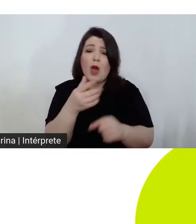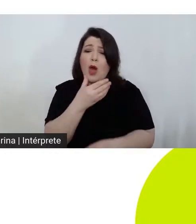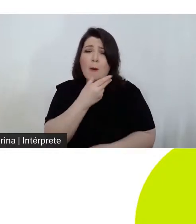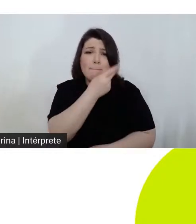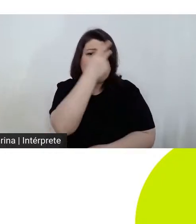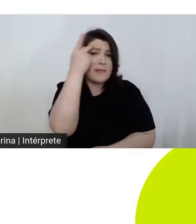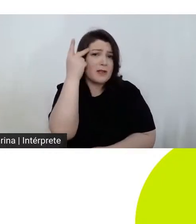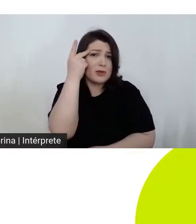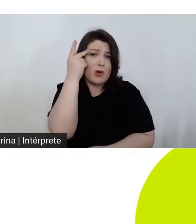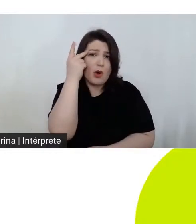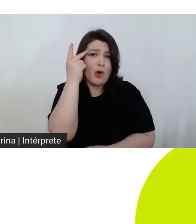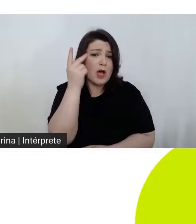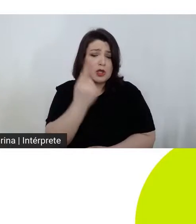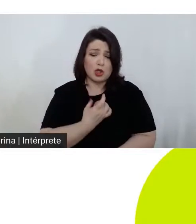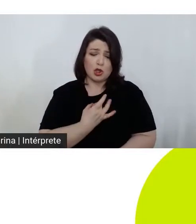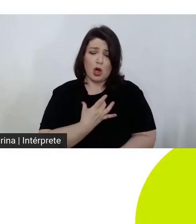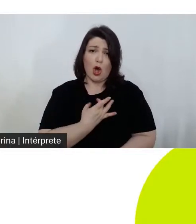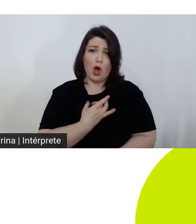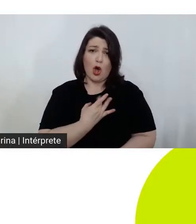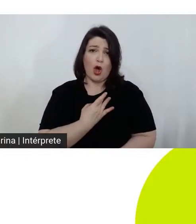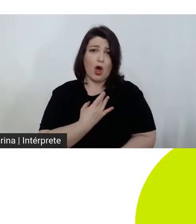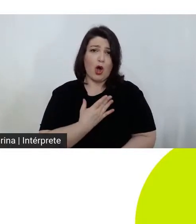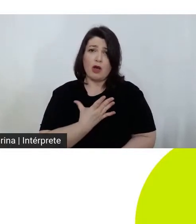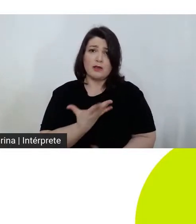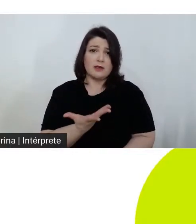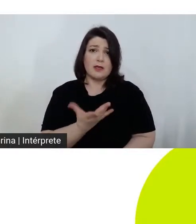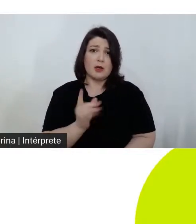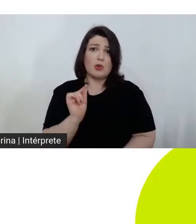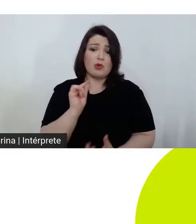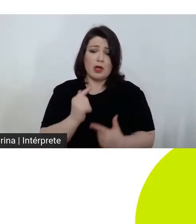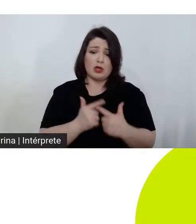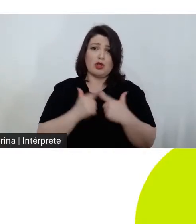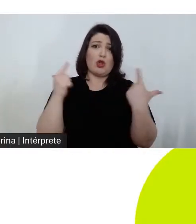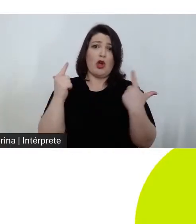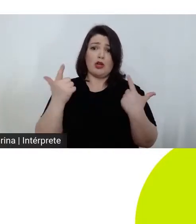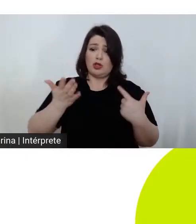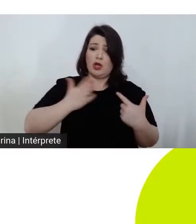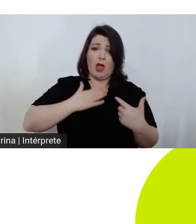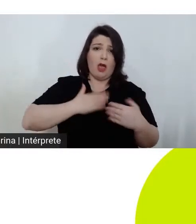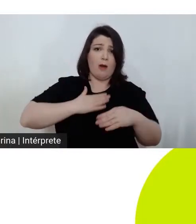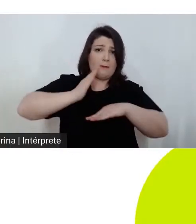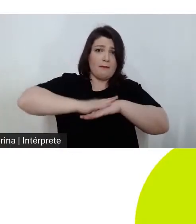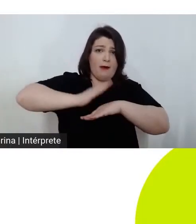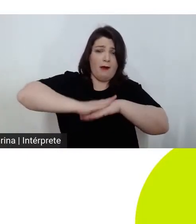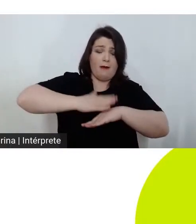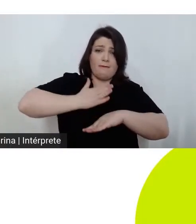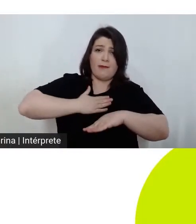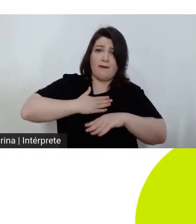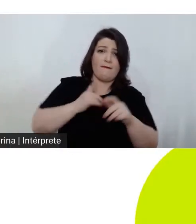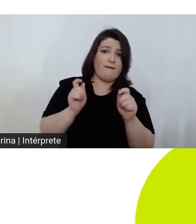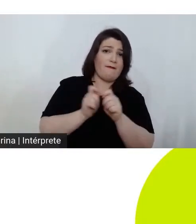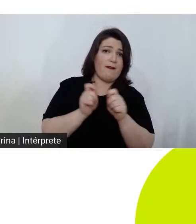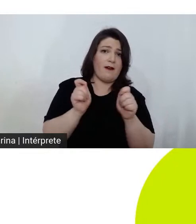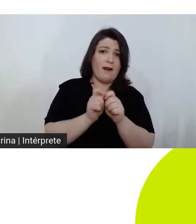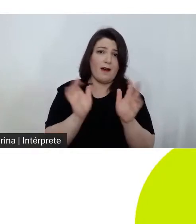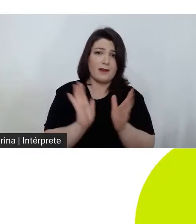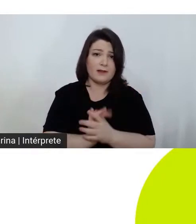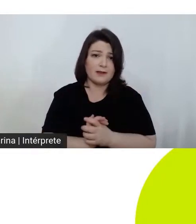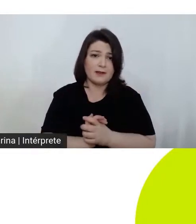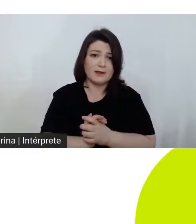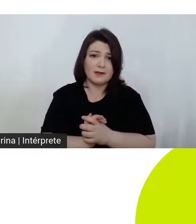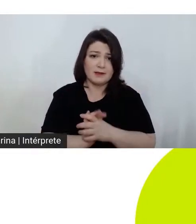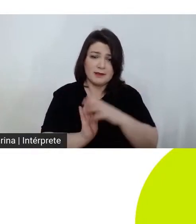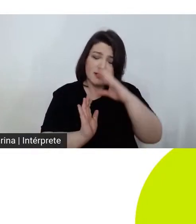curioso é que esta concepção de sorte e até de felicidade seria incompreensível